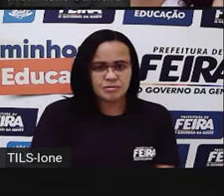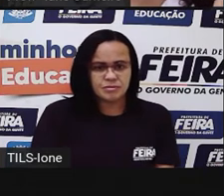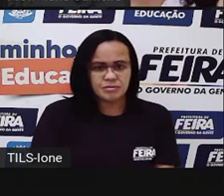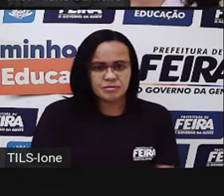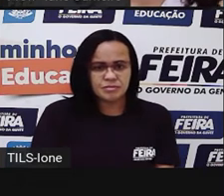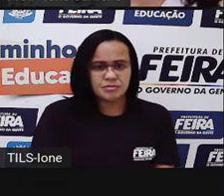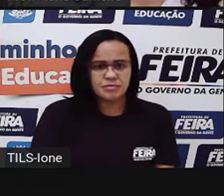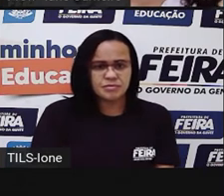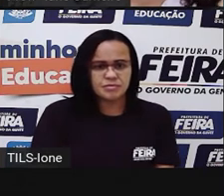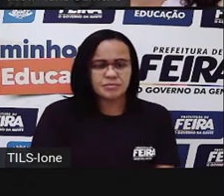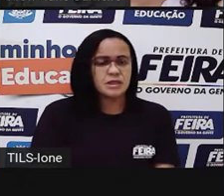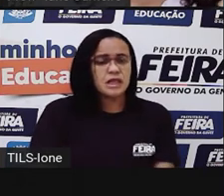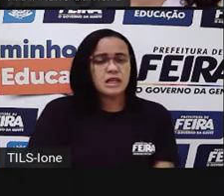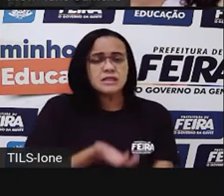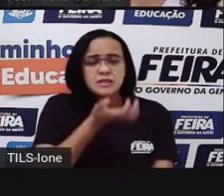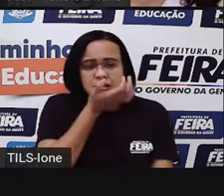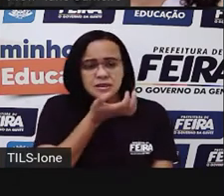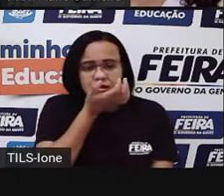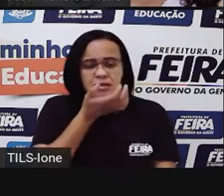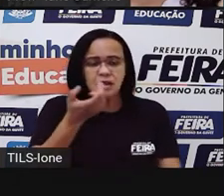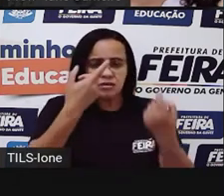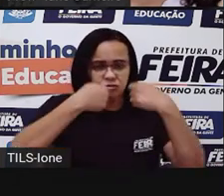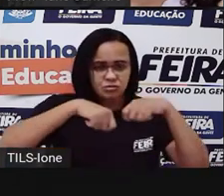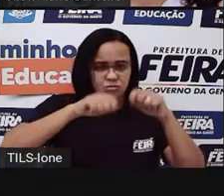registrar com centavos, ó.